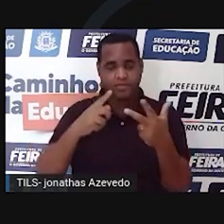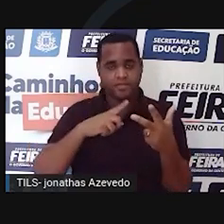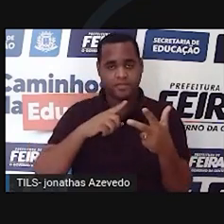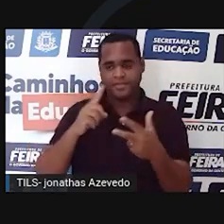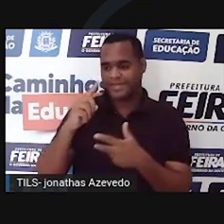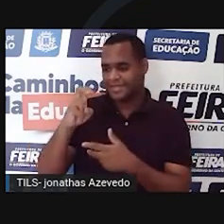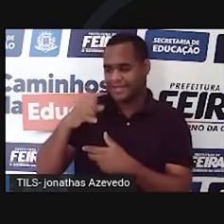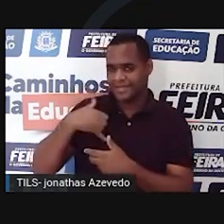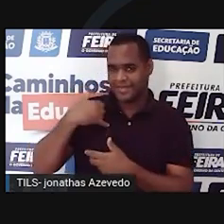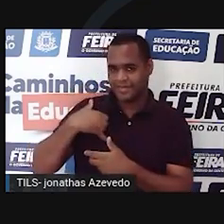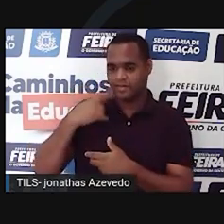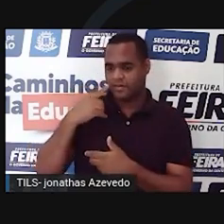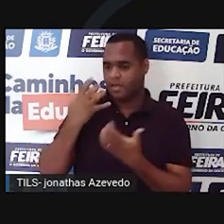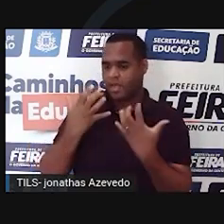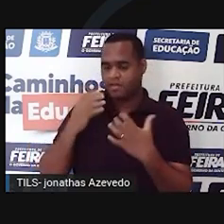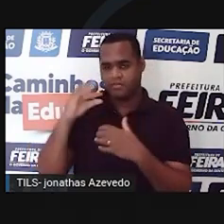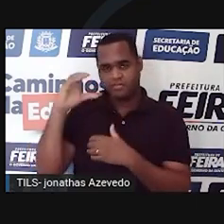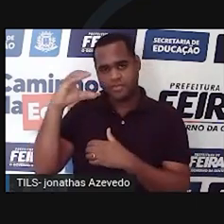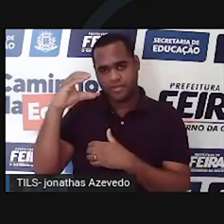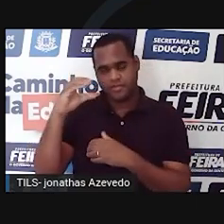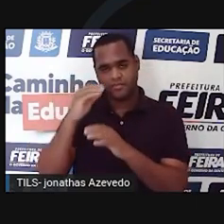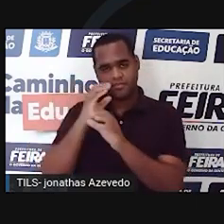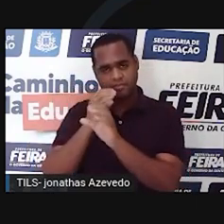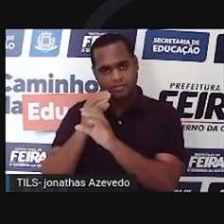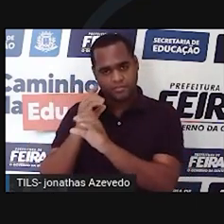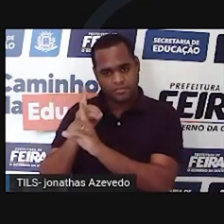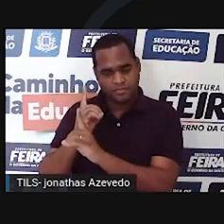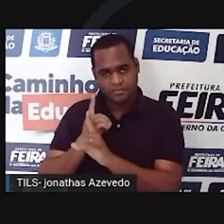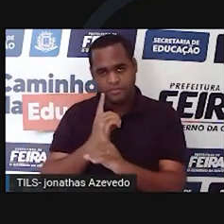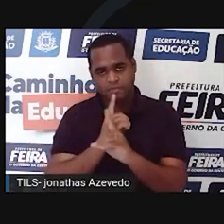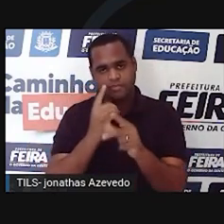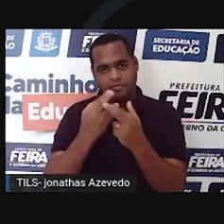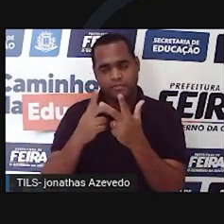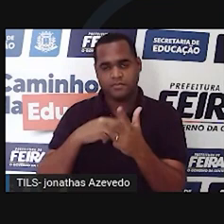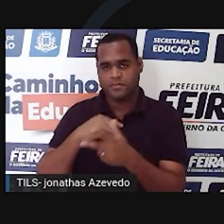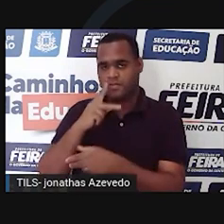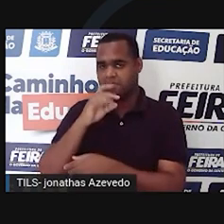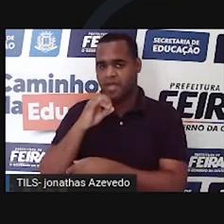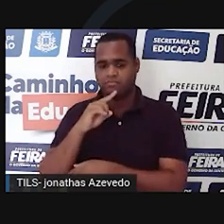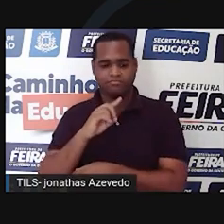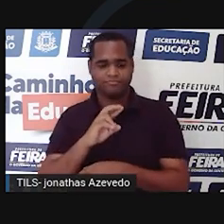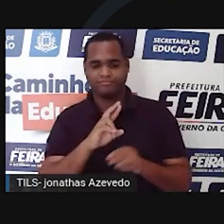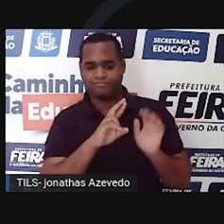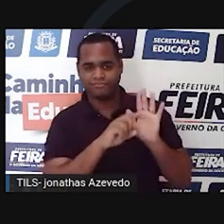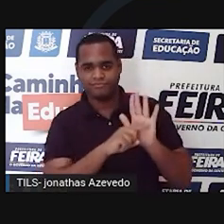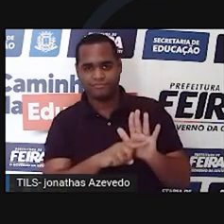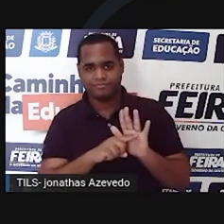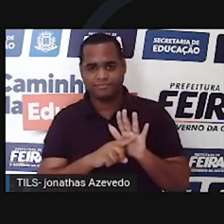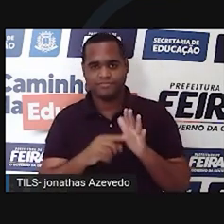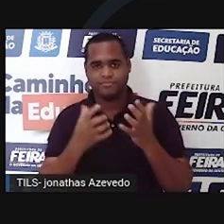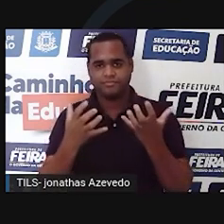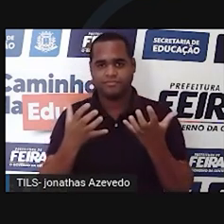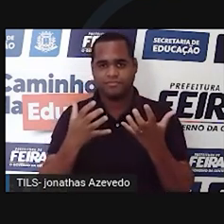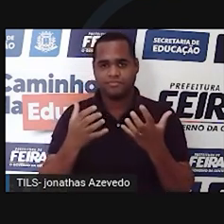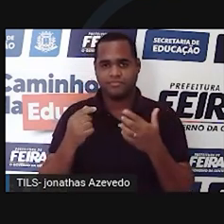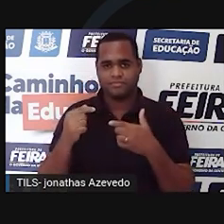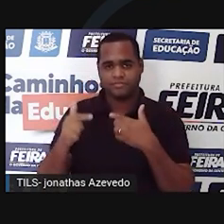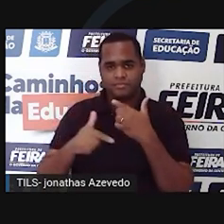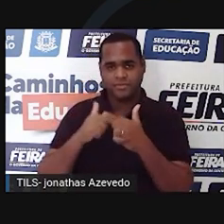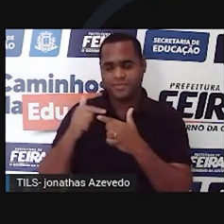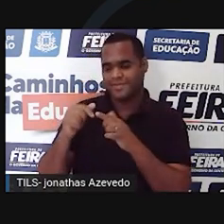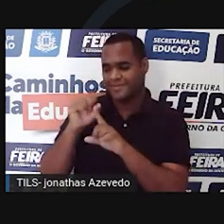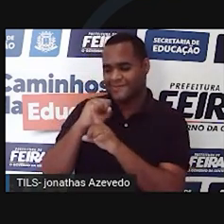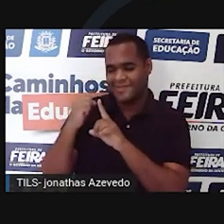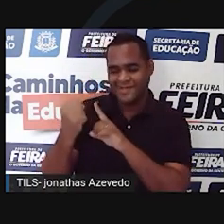15 anos, queria se tornar uma cientista. Mas ela não contou com muito apoio dos seus pais. Eles queriam que ela trabalhasse como assistente